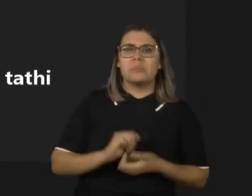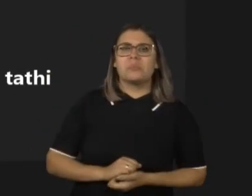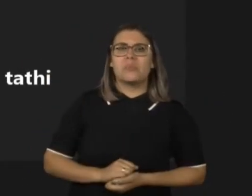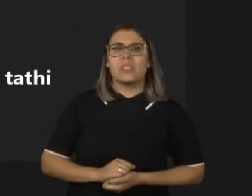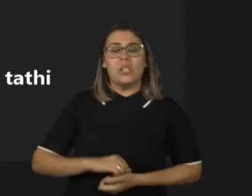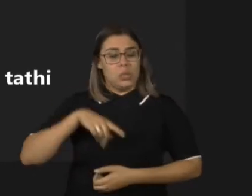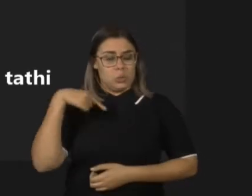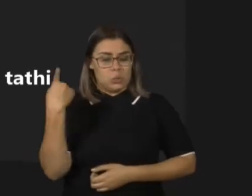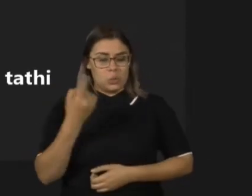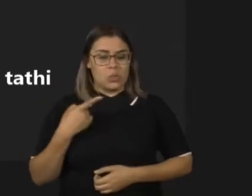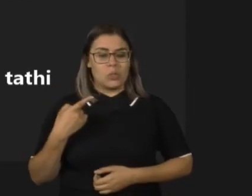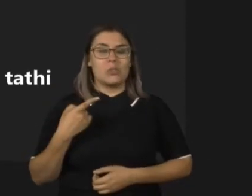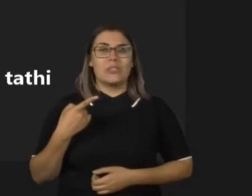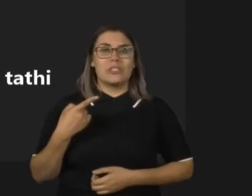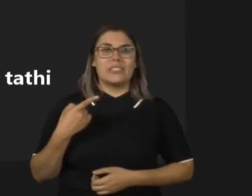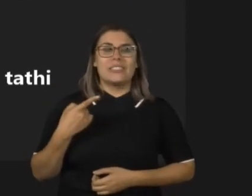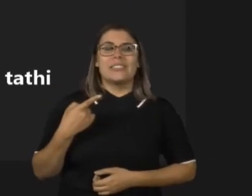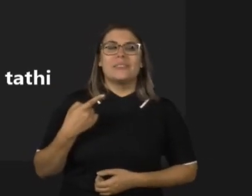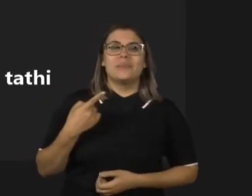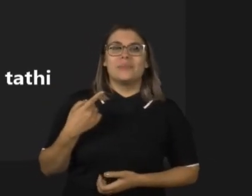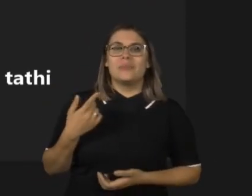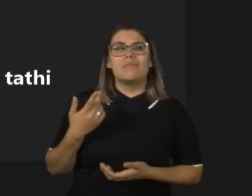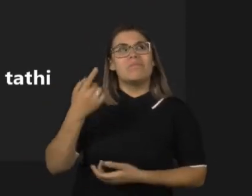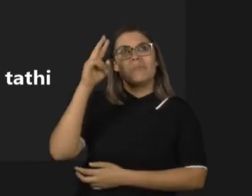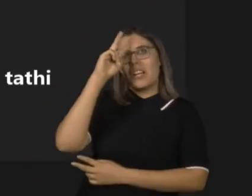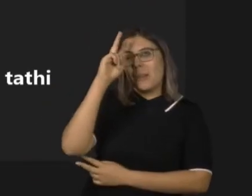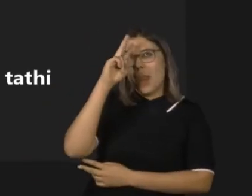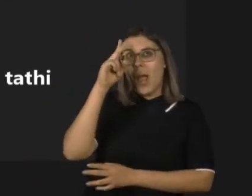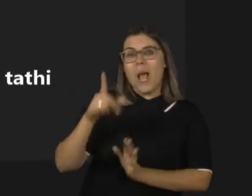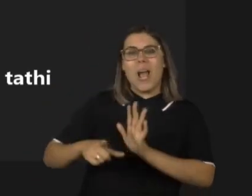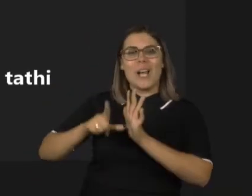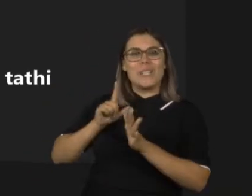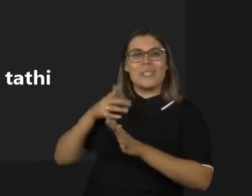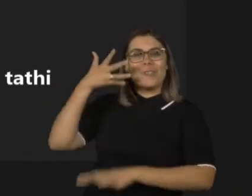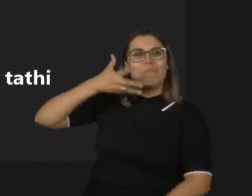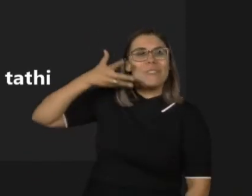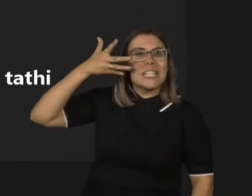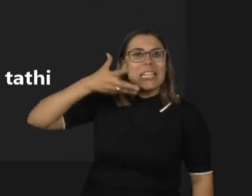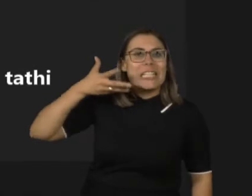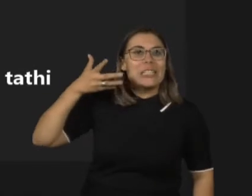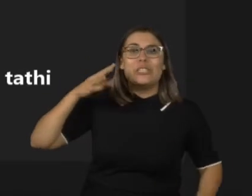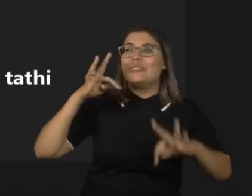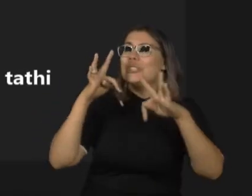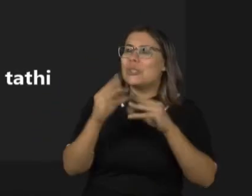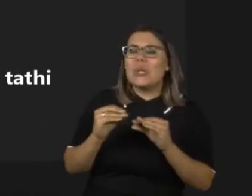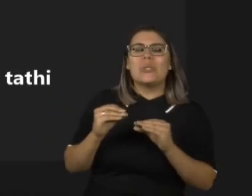parabéns. A gente não vai se atrever a lembrar de nenhuma das apresentações anteriores, porque cometeríamos injustiça. Foram todas